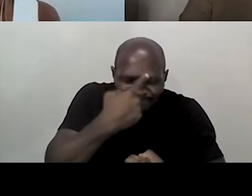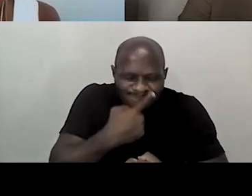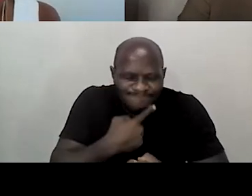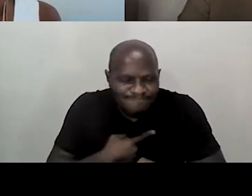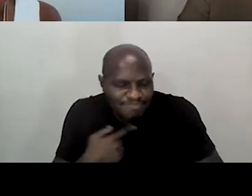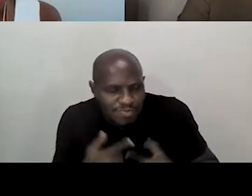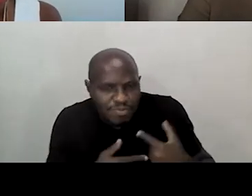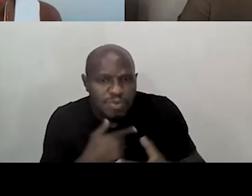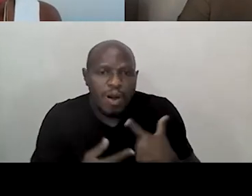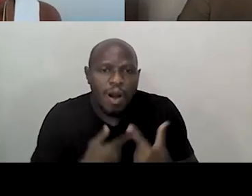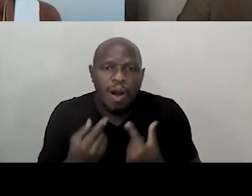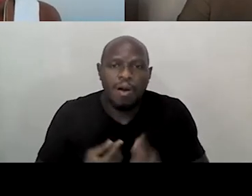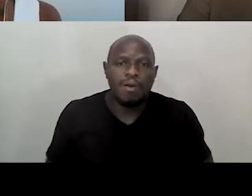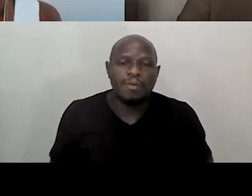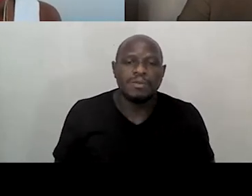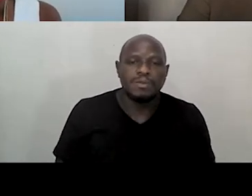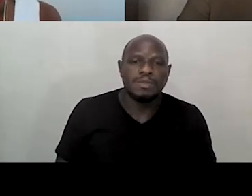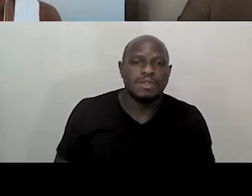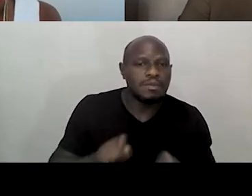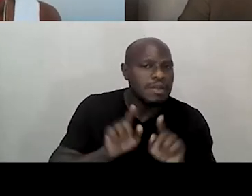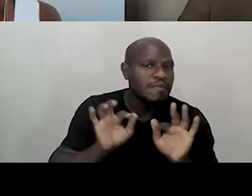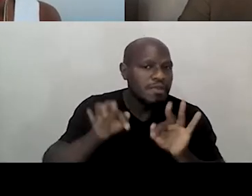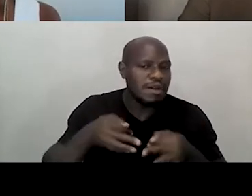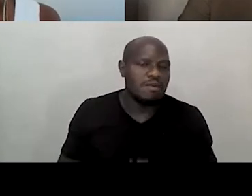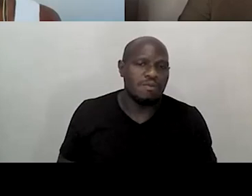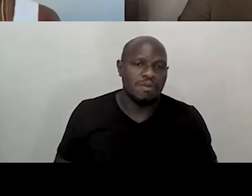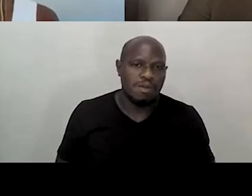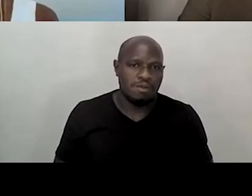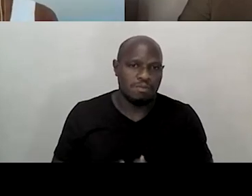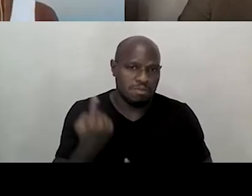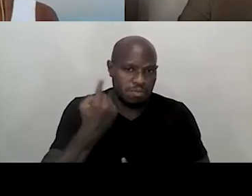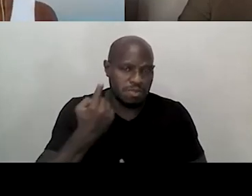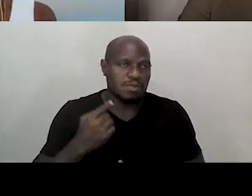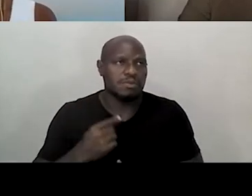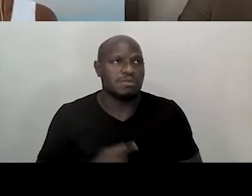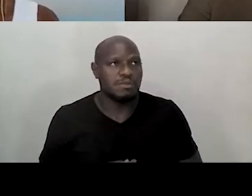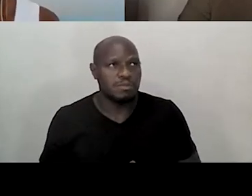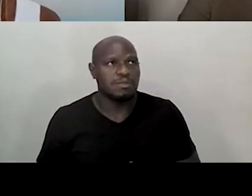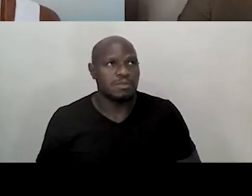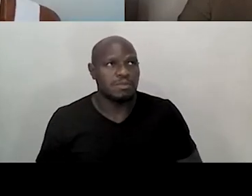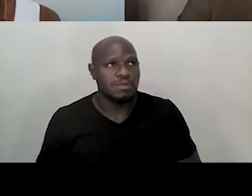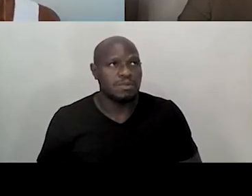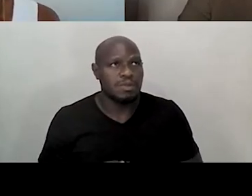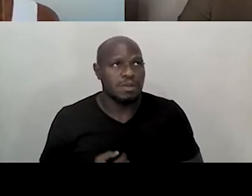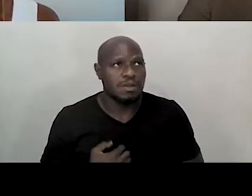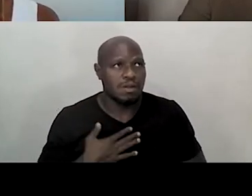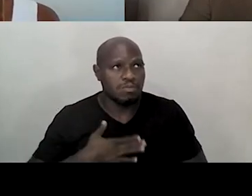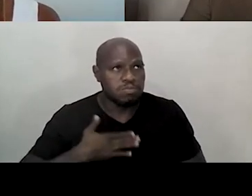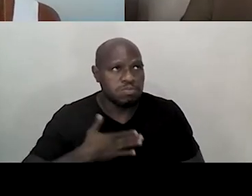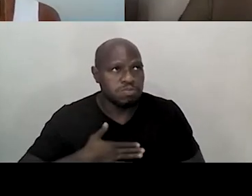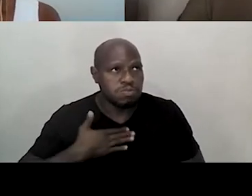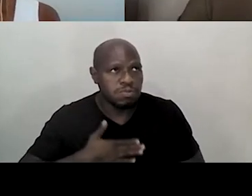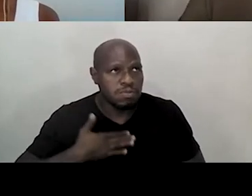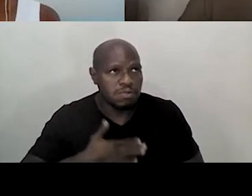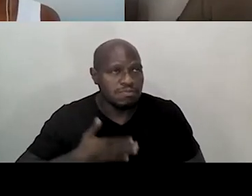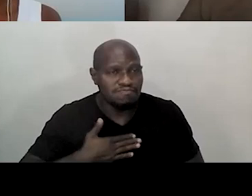finais. Certo. Eu, primeiro, assim, só da minha fala, eu gostaria de ter destacado